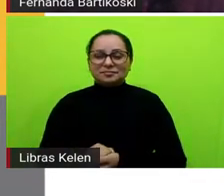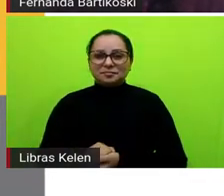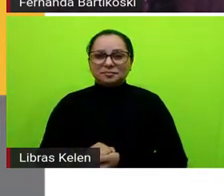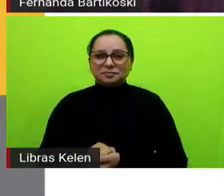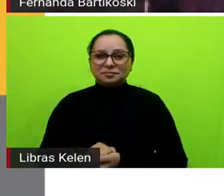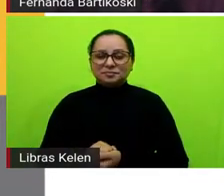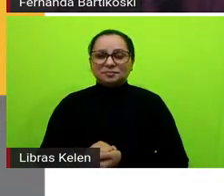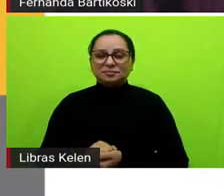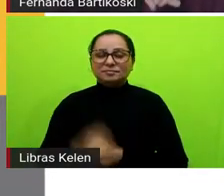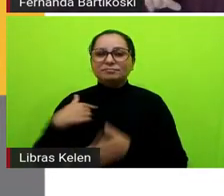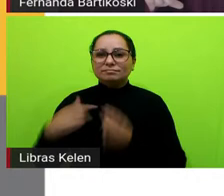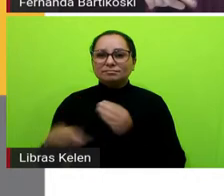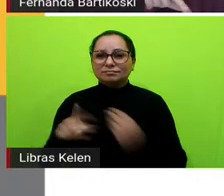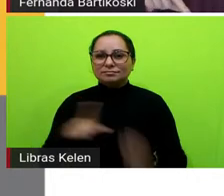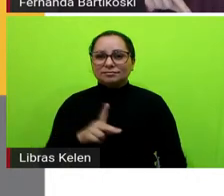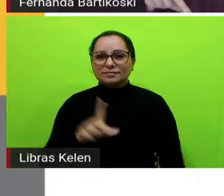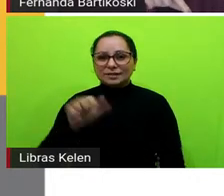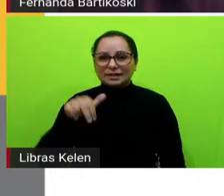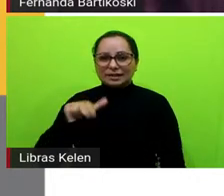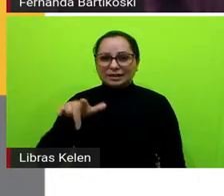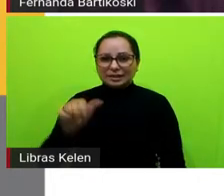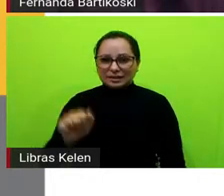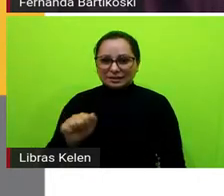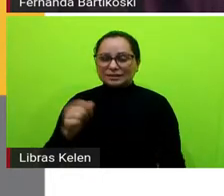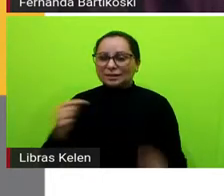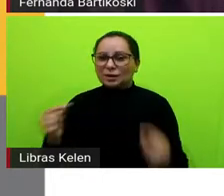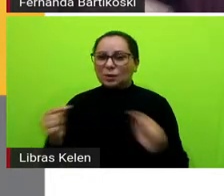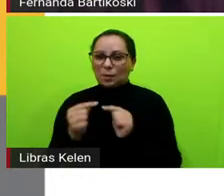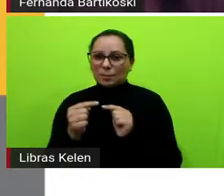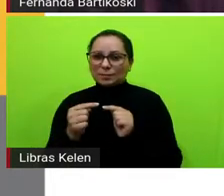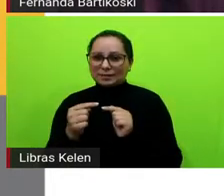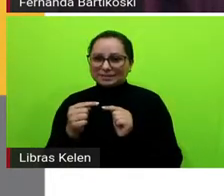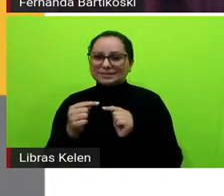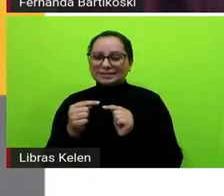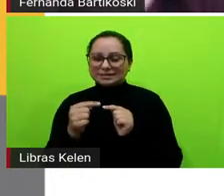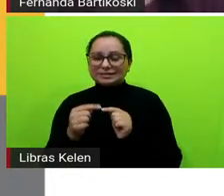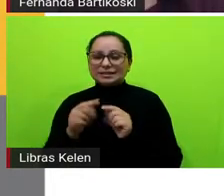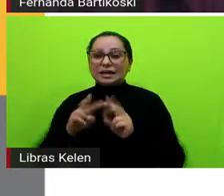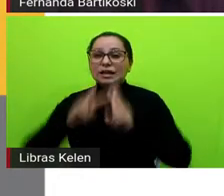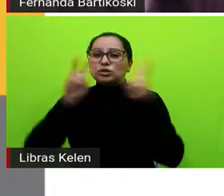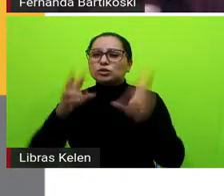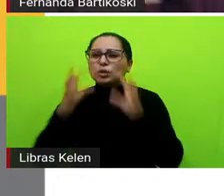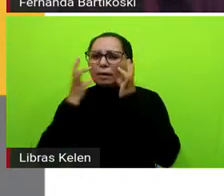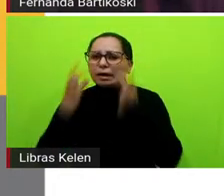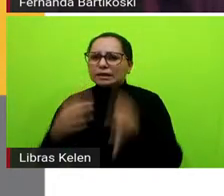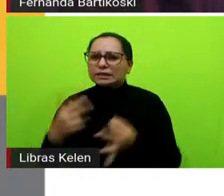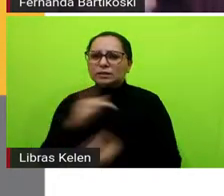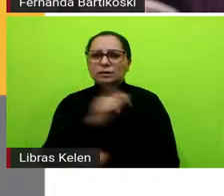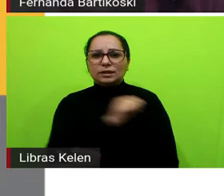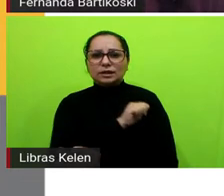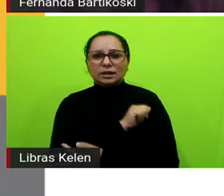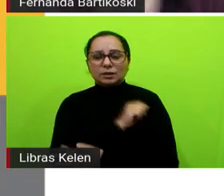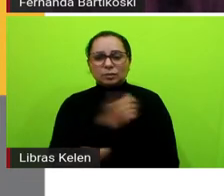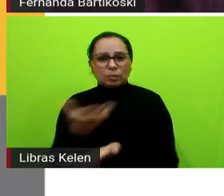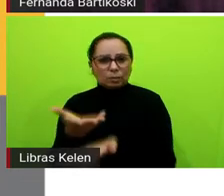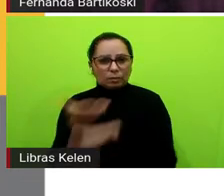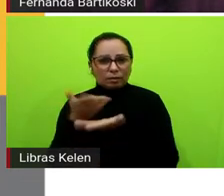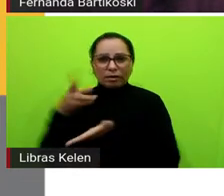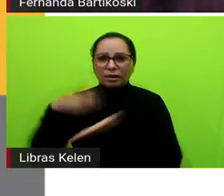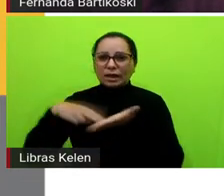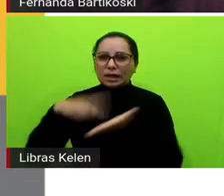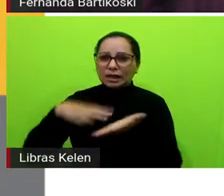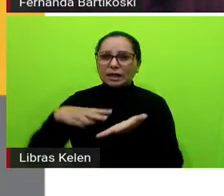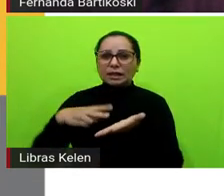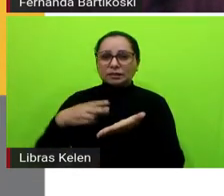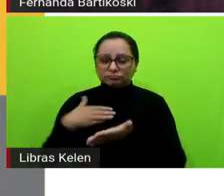da professora Linda Costa que vai ao encontro daquilo de estar atento ao que os alunos querem ler estão lendo